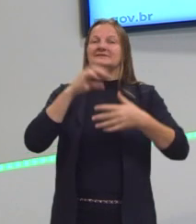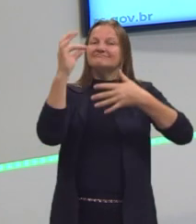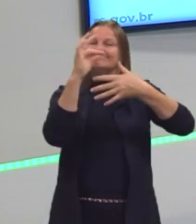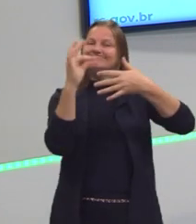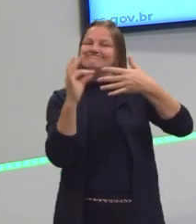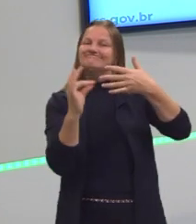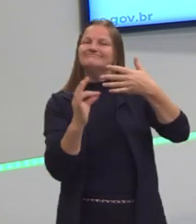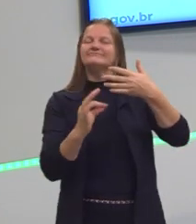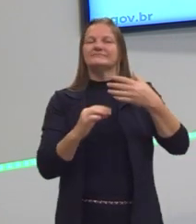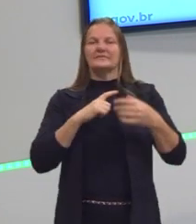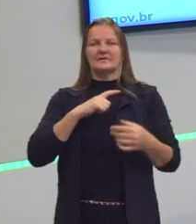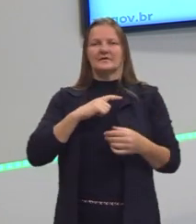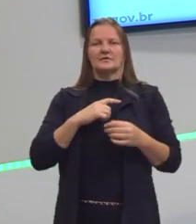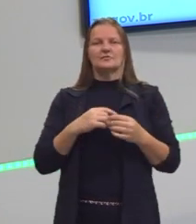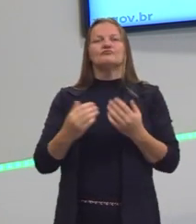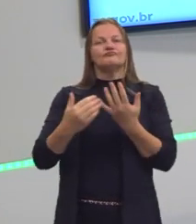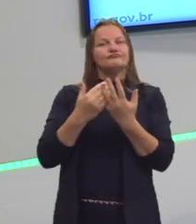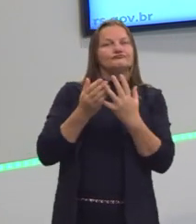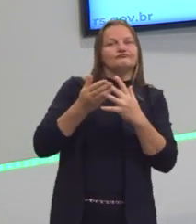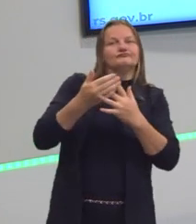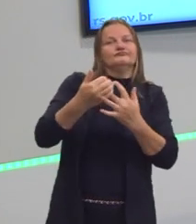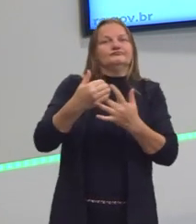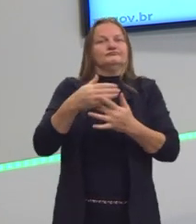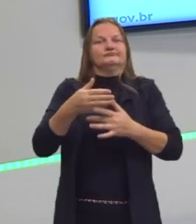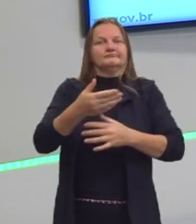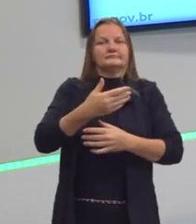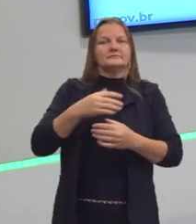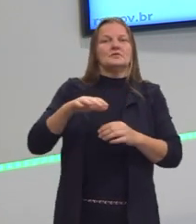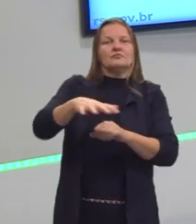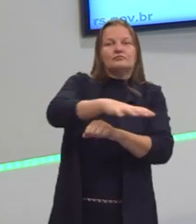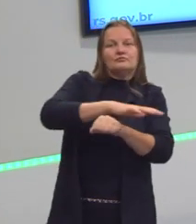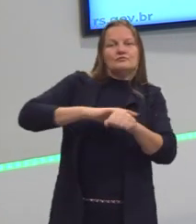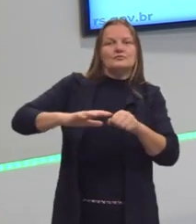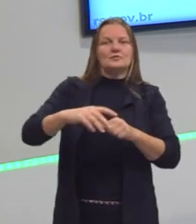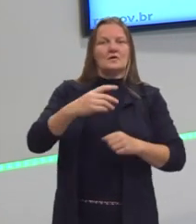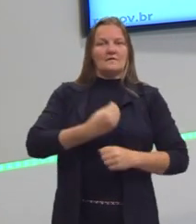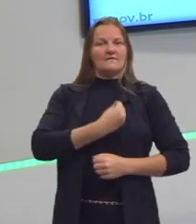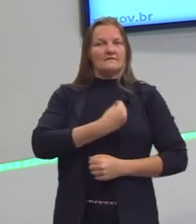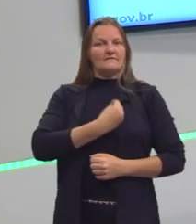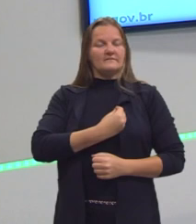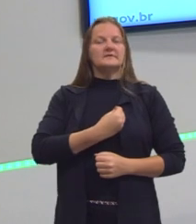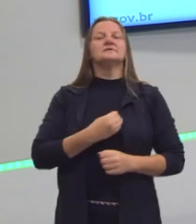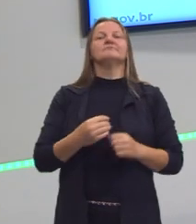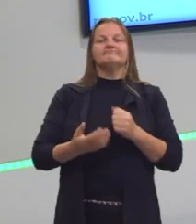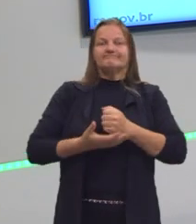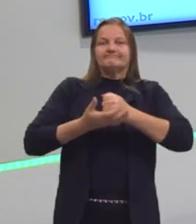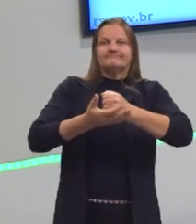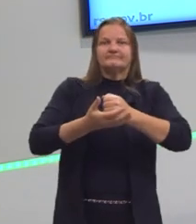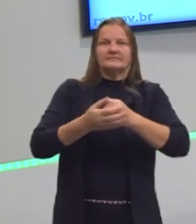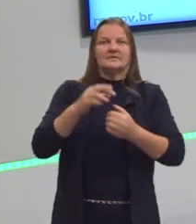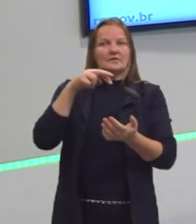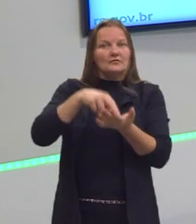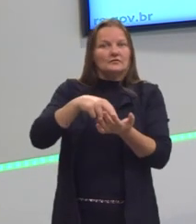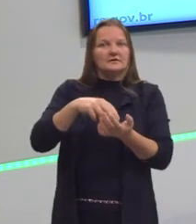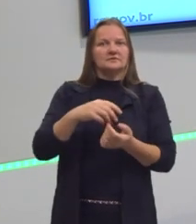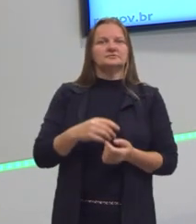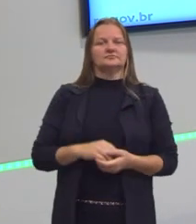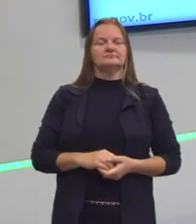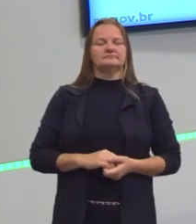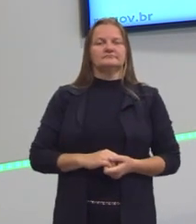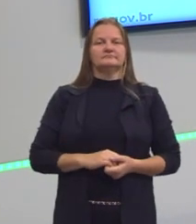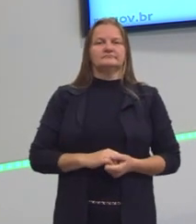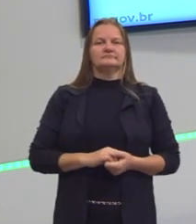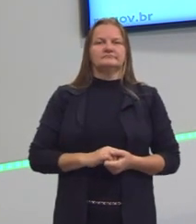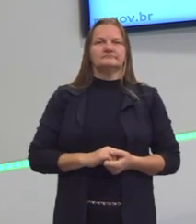de elementos que nos permeiam, né? Que nos cercam, que também, de alguma forma, nos auxiliam à realização das nossas vontades.